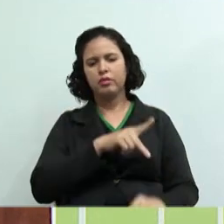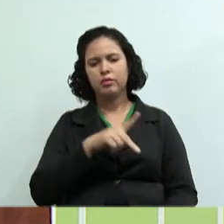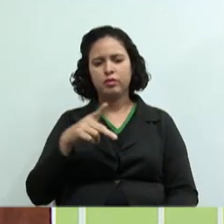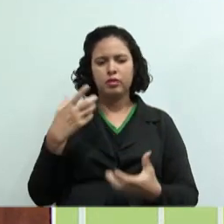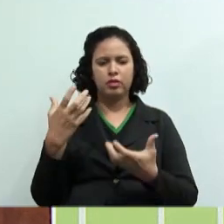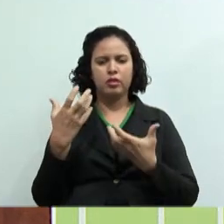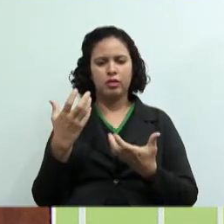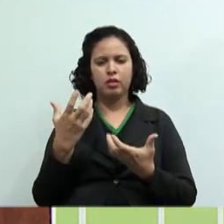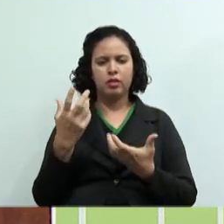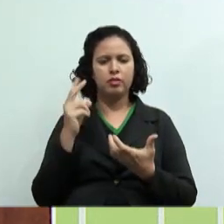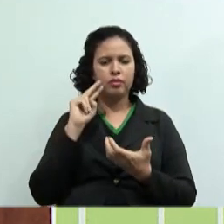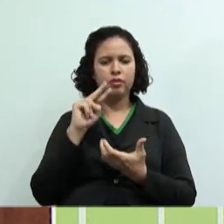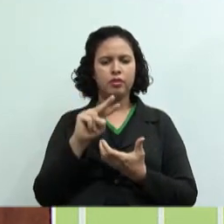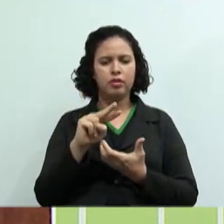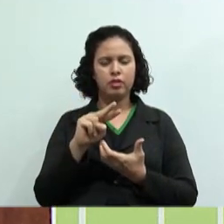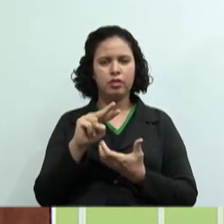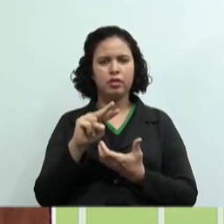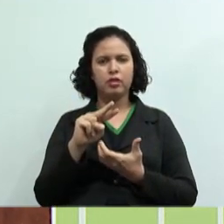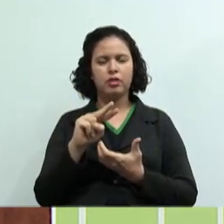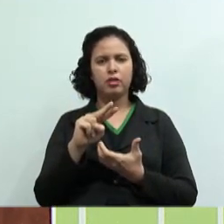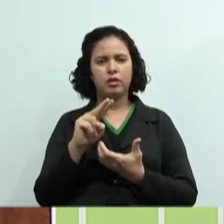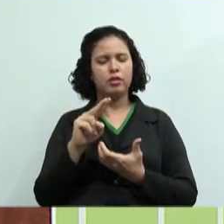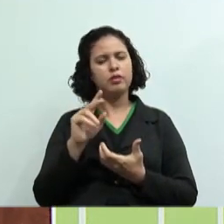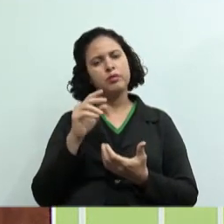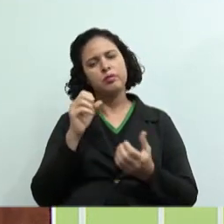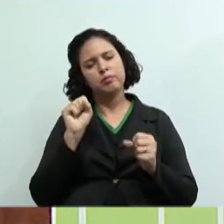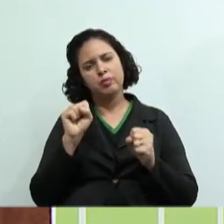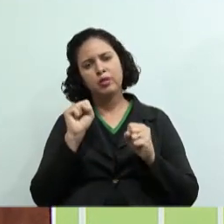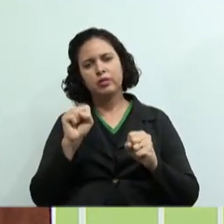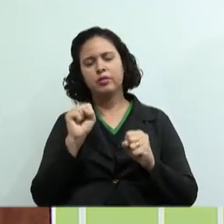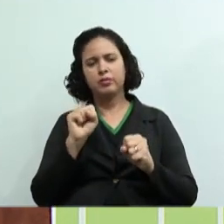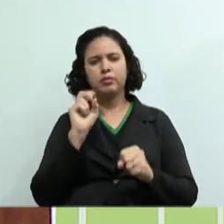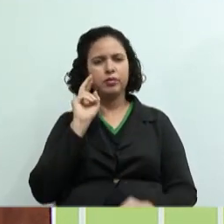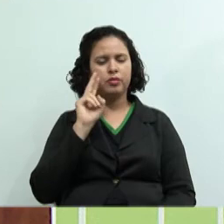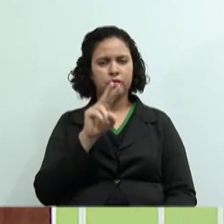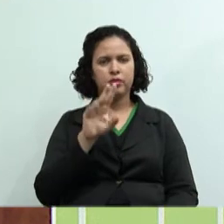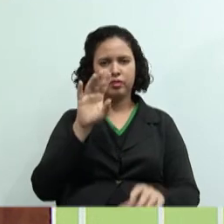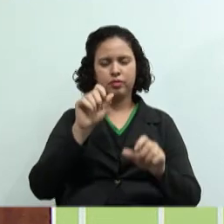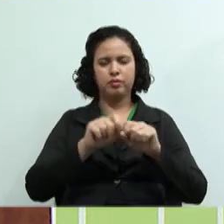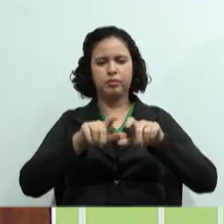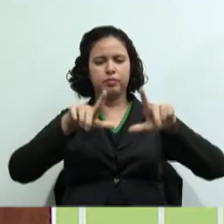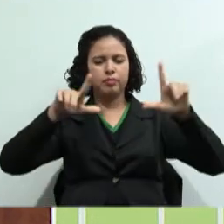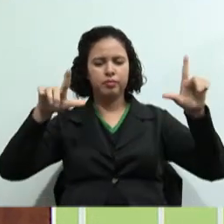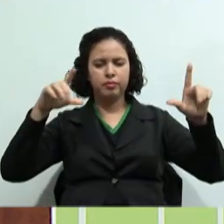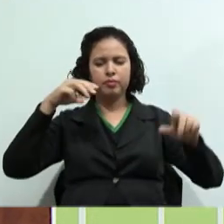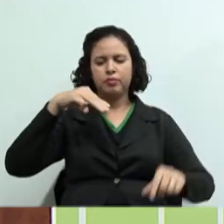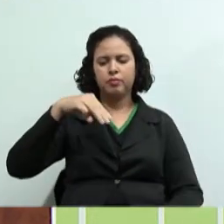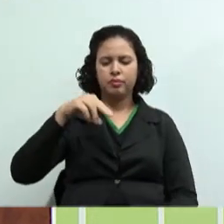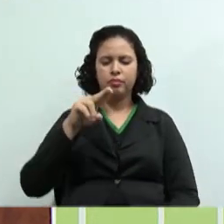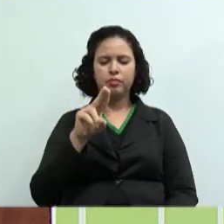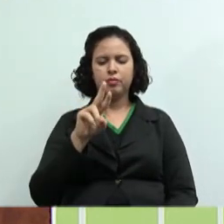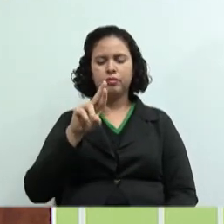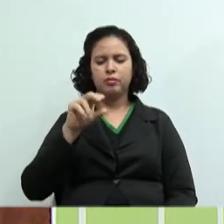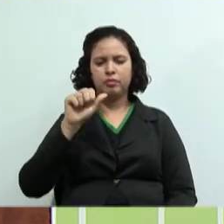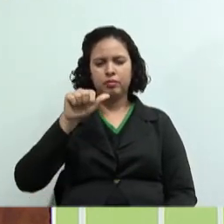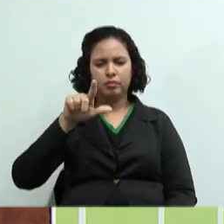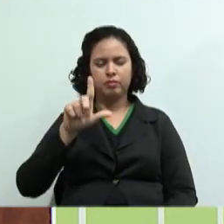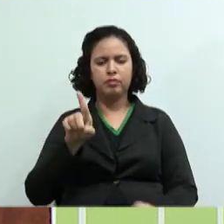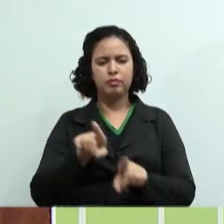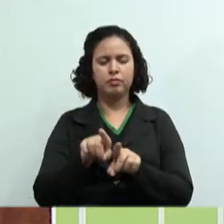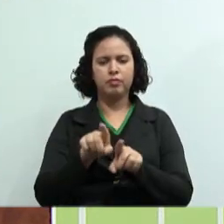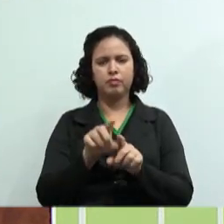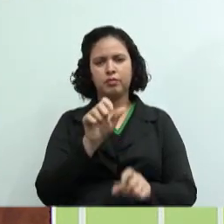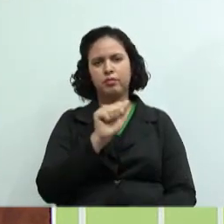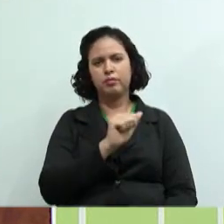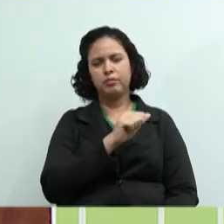assistir a aula 1 e 2, já está... Não precisa ir lá no YouTube, já está aqui no mural disponível. Pelo aplicativo vocês conseguem assistir,